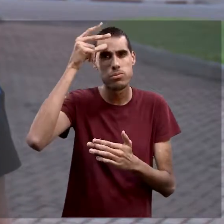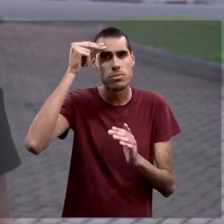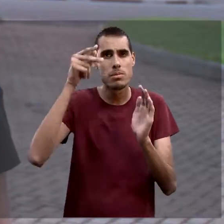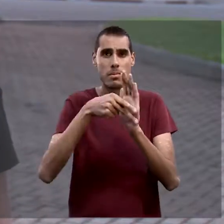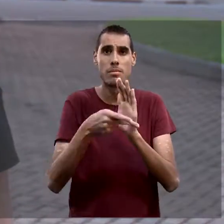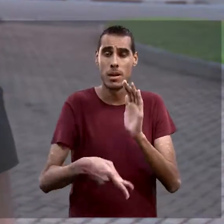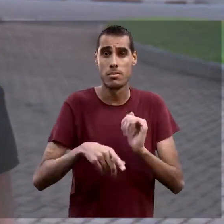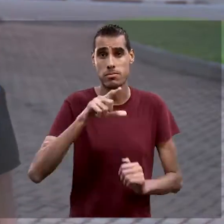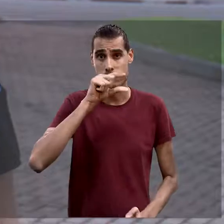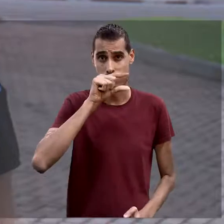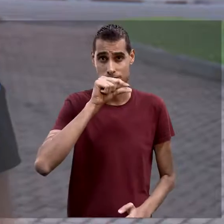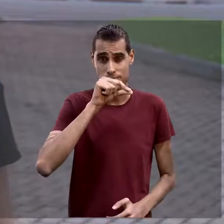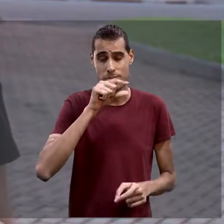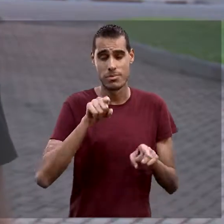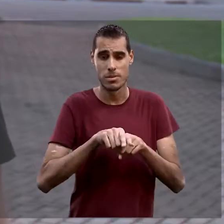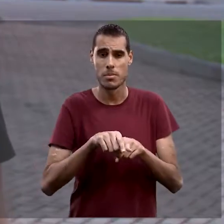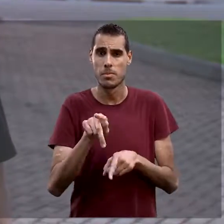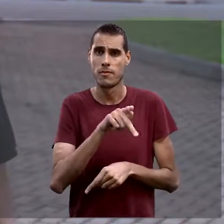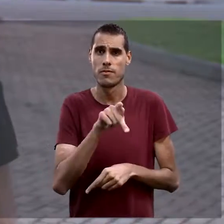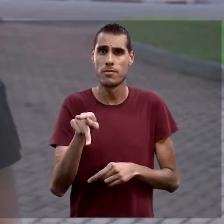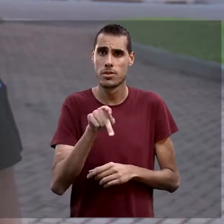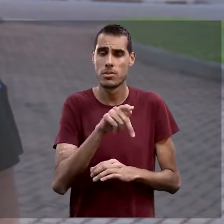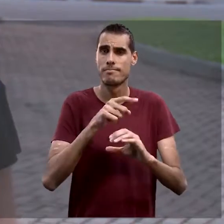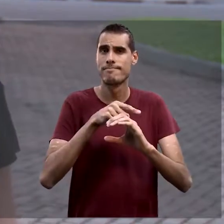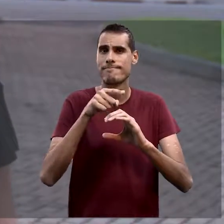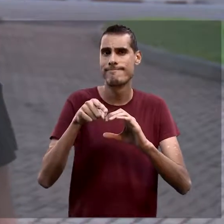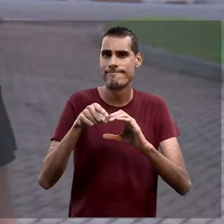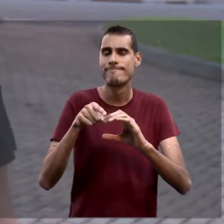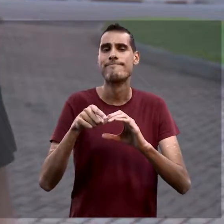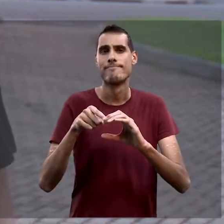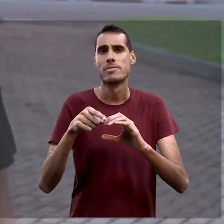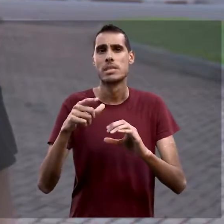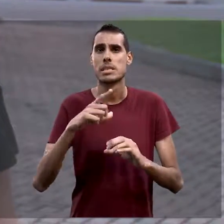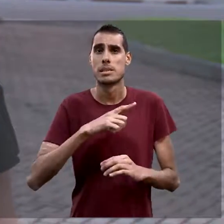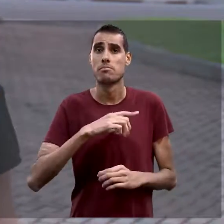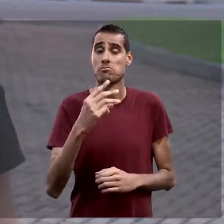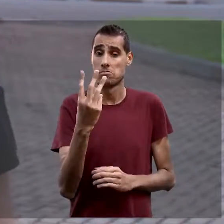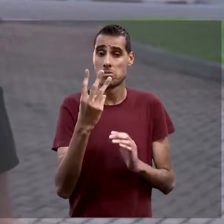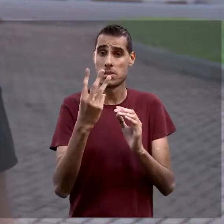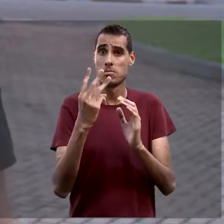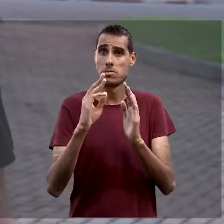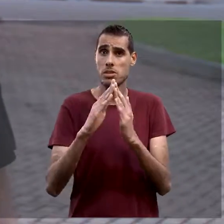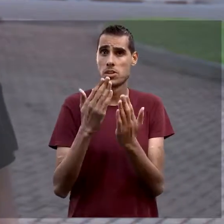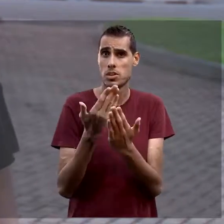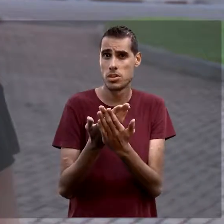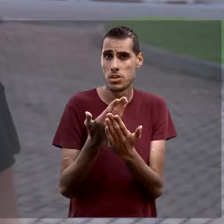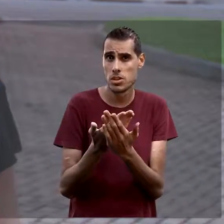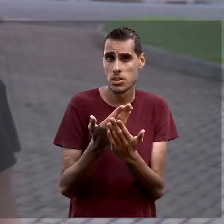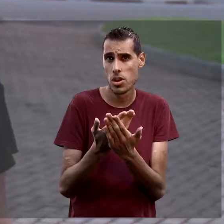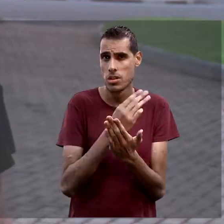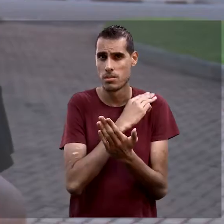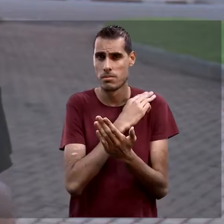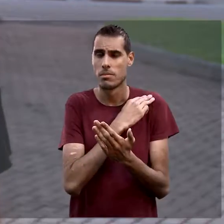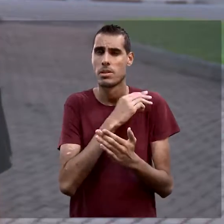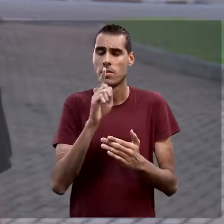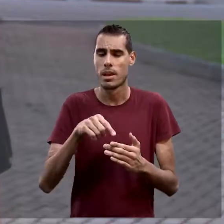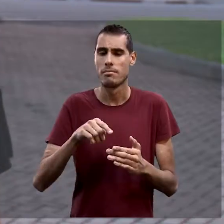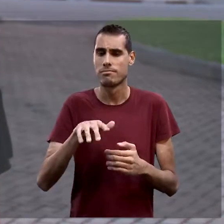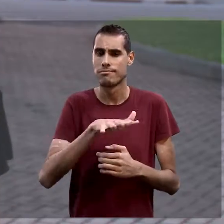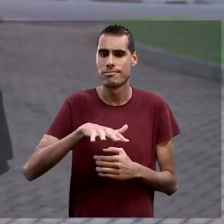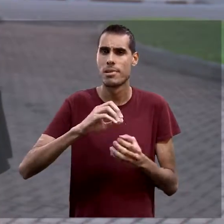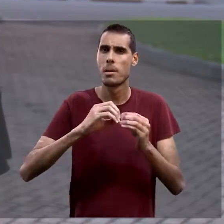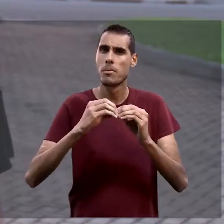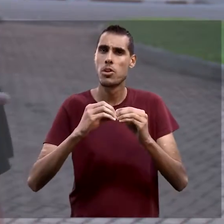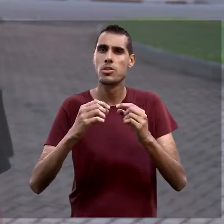e aí com os professores de ciências. E nós temos também no ensino médio três escolas que trabalham na área de biologia, mas sempre